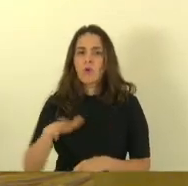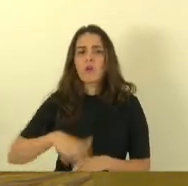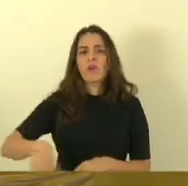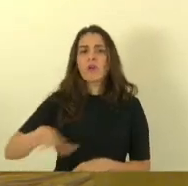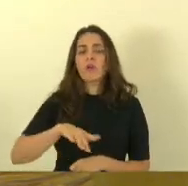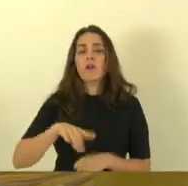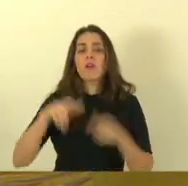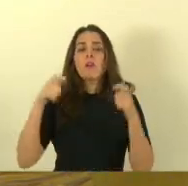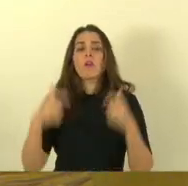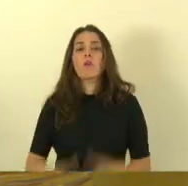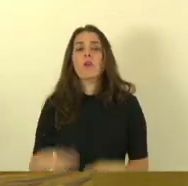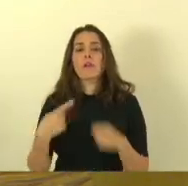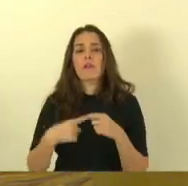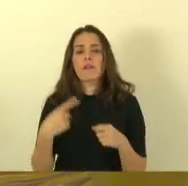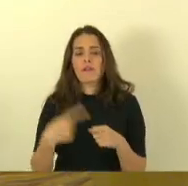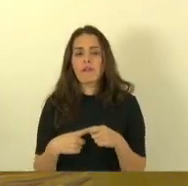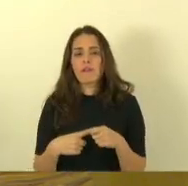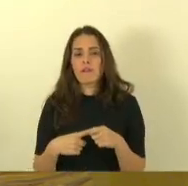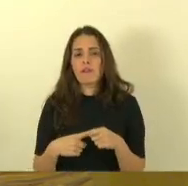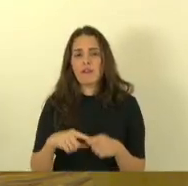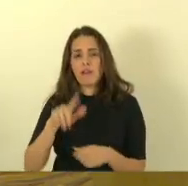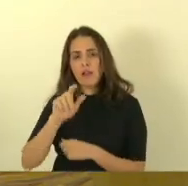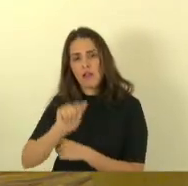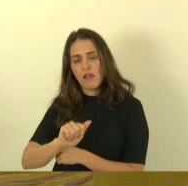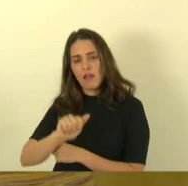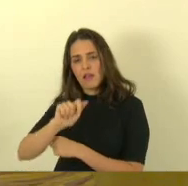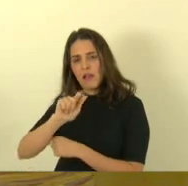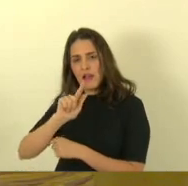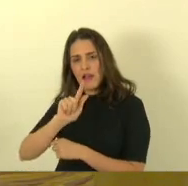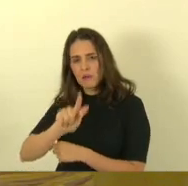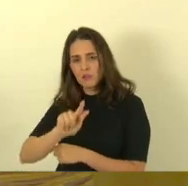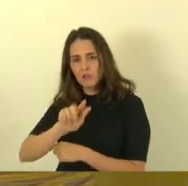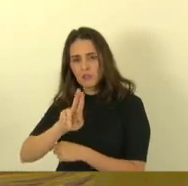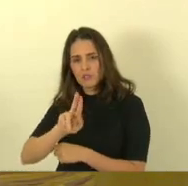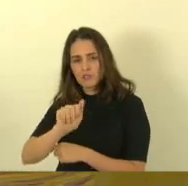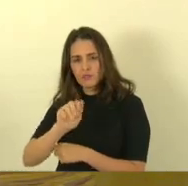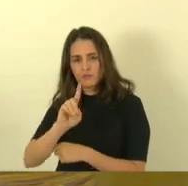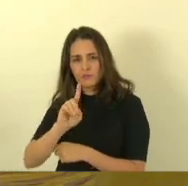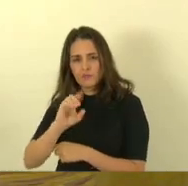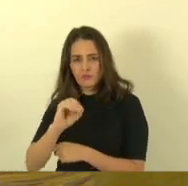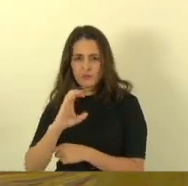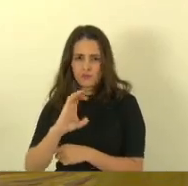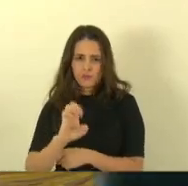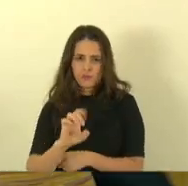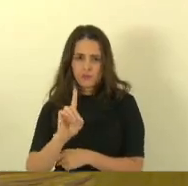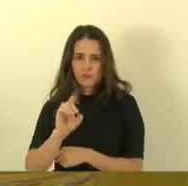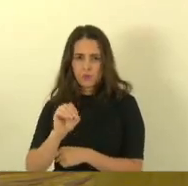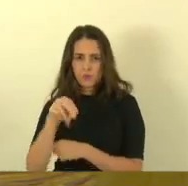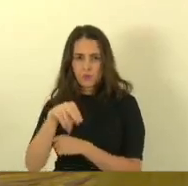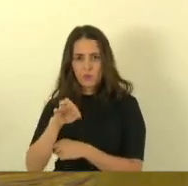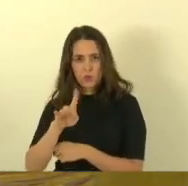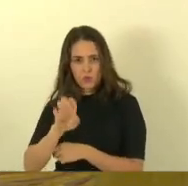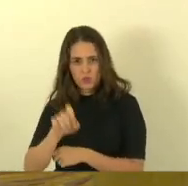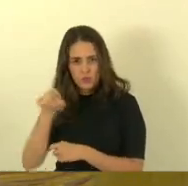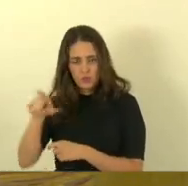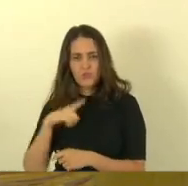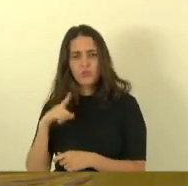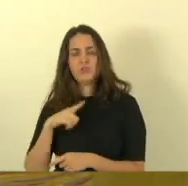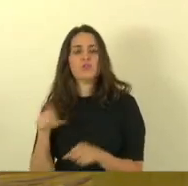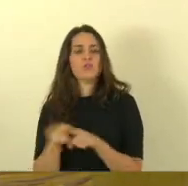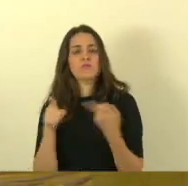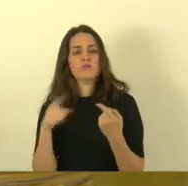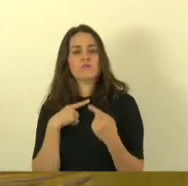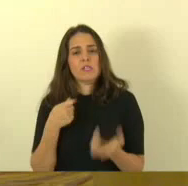pavimentação e São Francisco inicia agora depois de uma luta árdua que fizemos aqui em relação ao IEMA, as